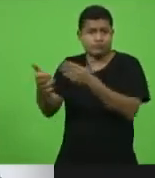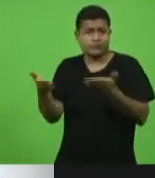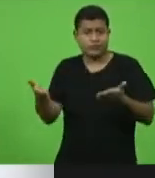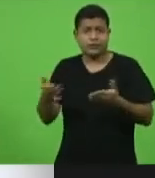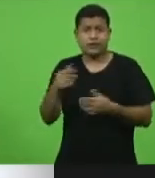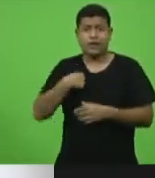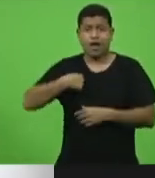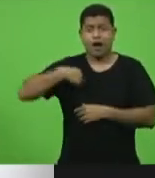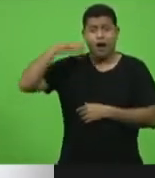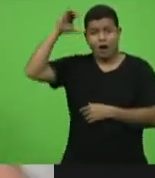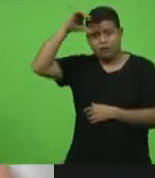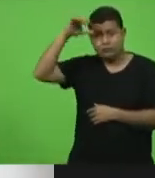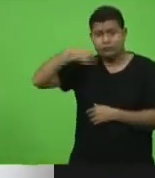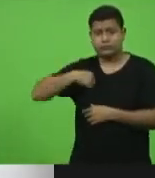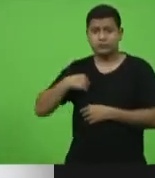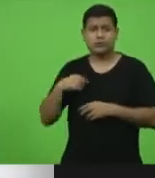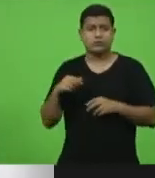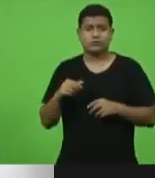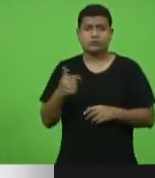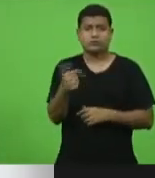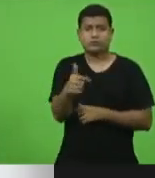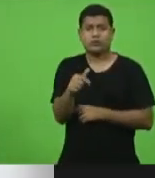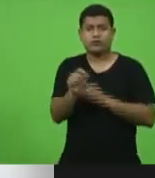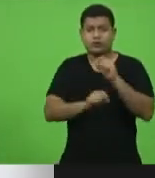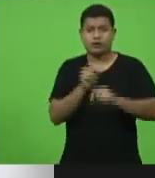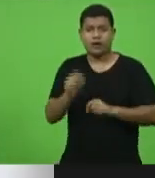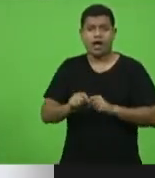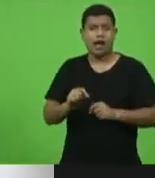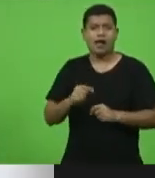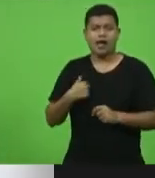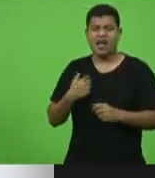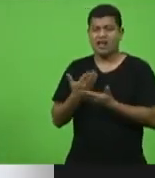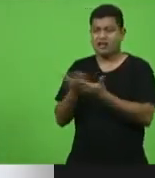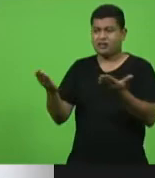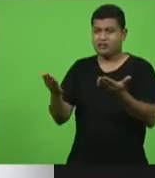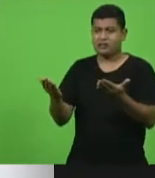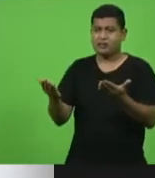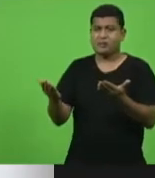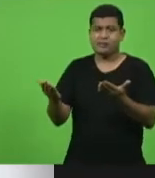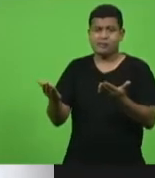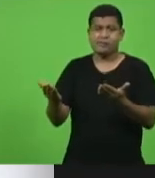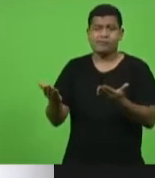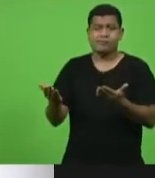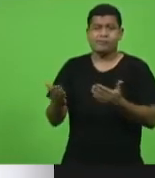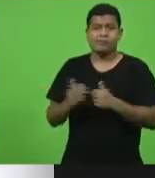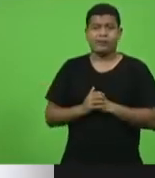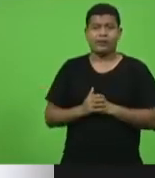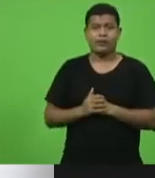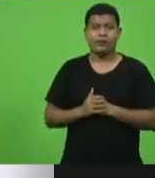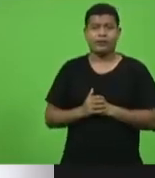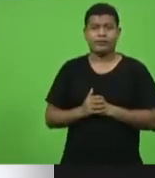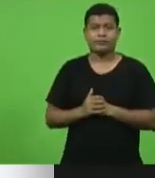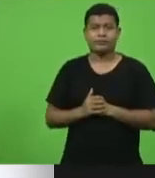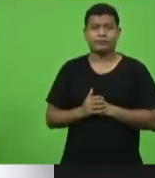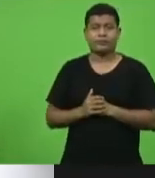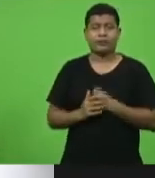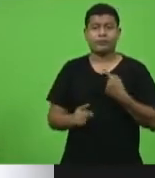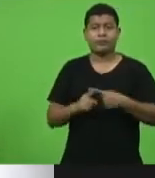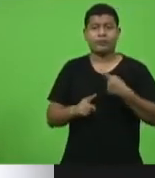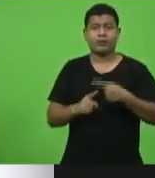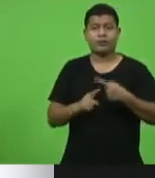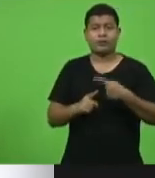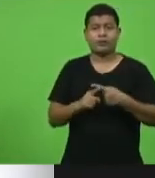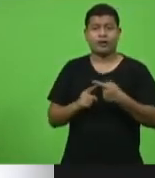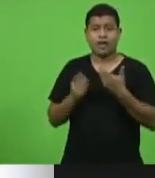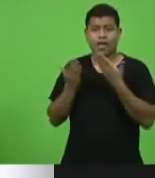ninguém deve pagar com sua vida por isso. Porque o que a campanha deste